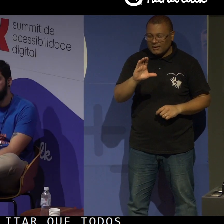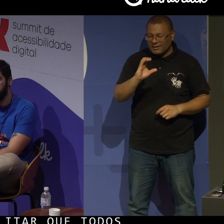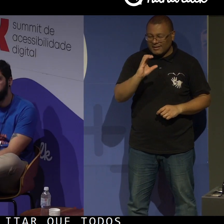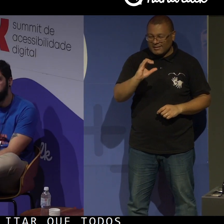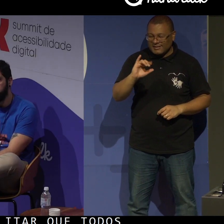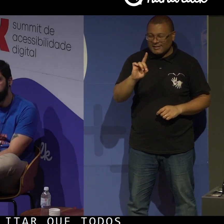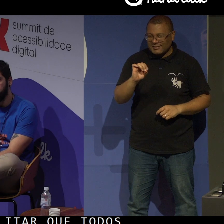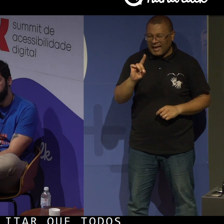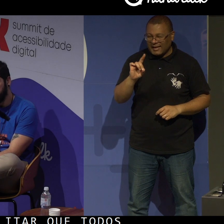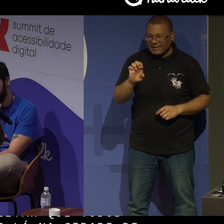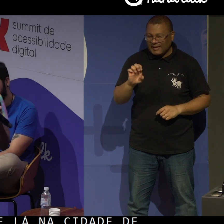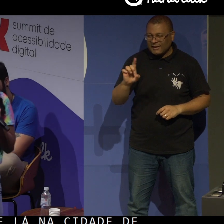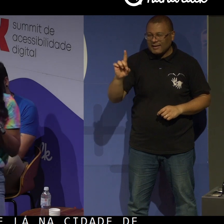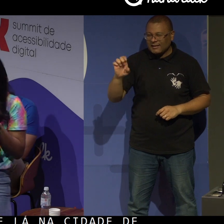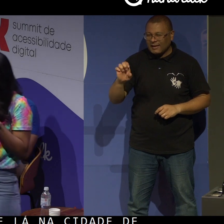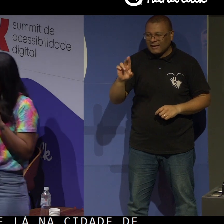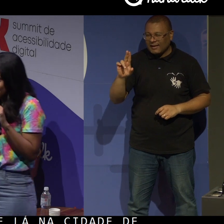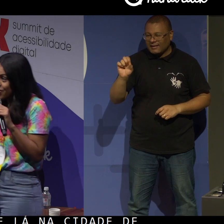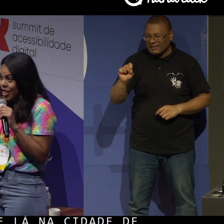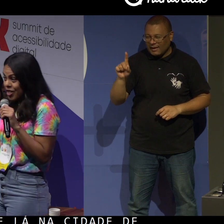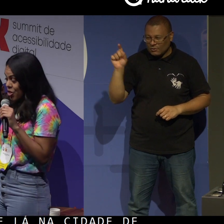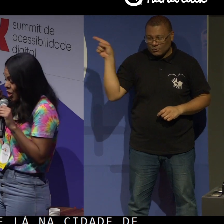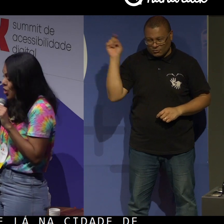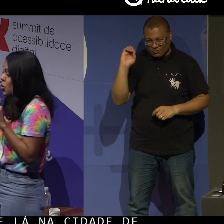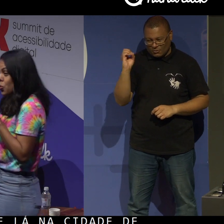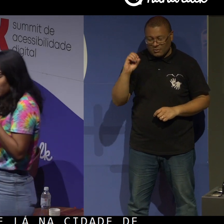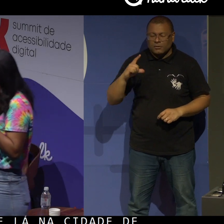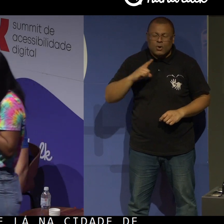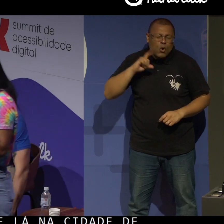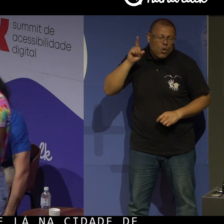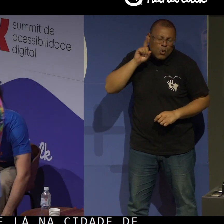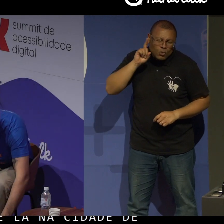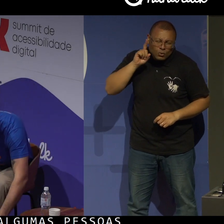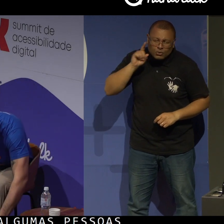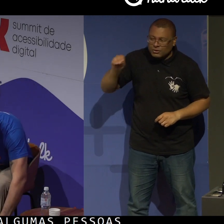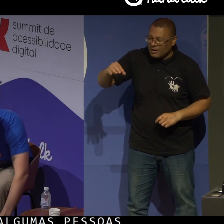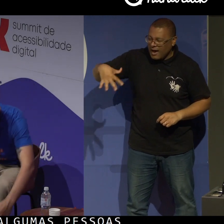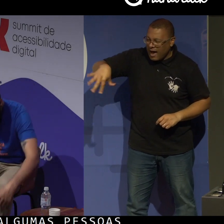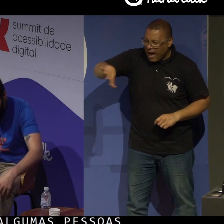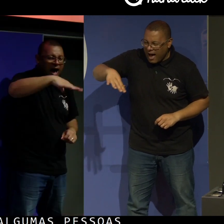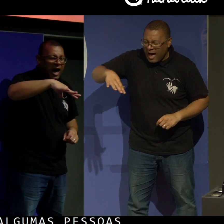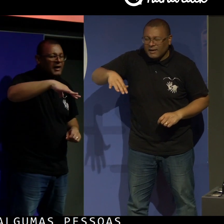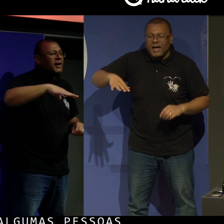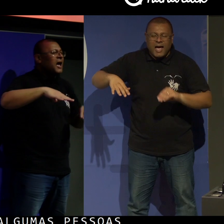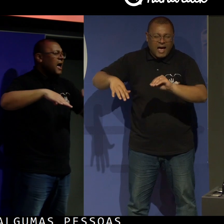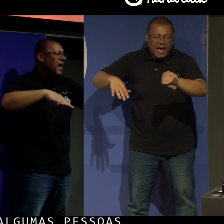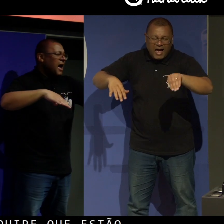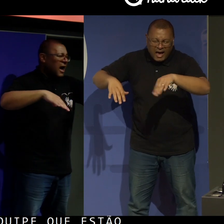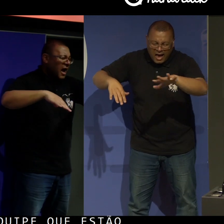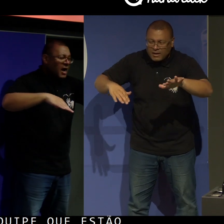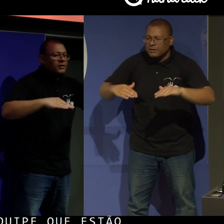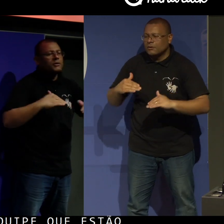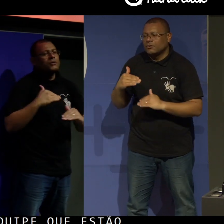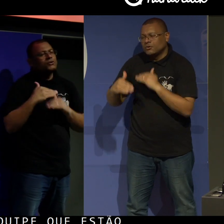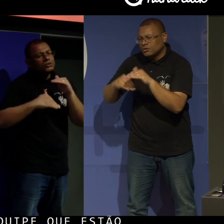hoje, a gente faz esse dia a dia junto com as áreas de UX, junto com as áreas de desenvolvimento, junto